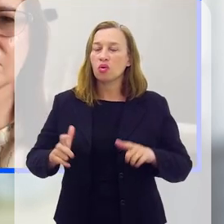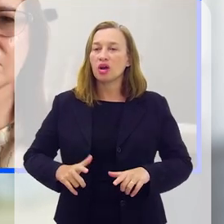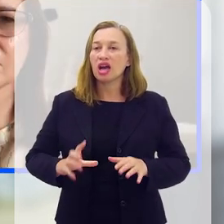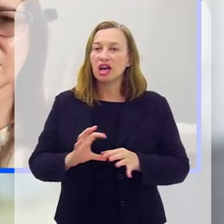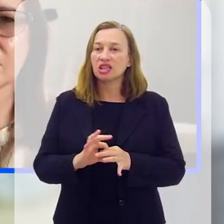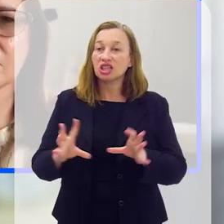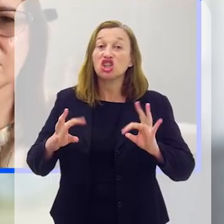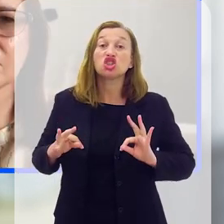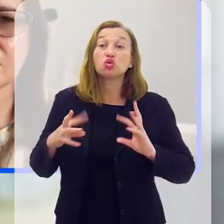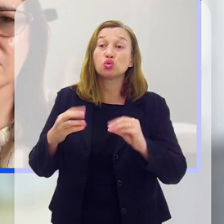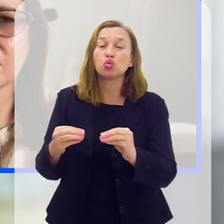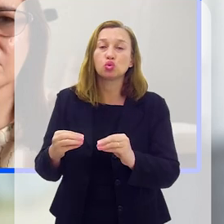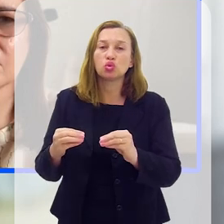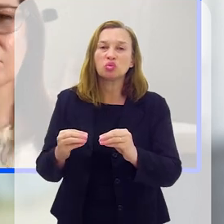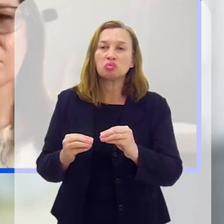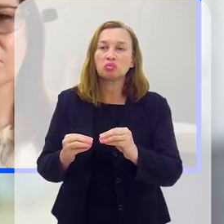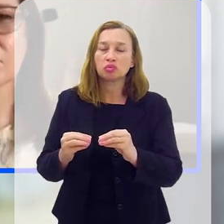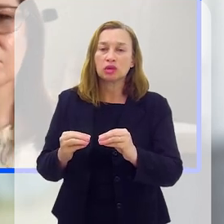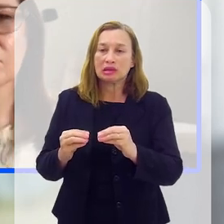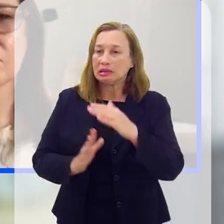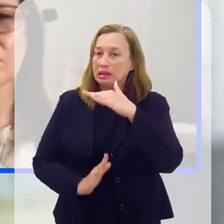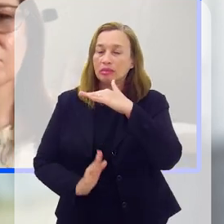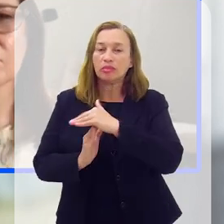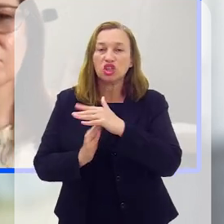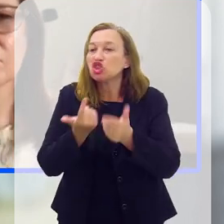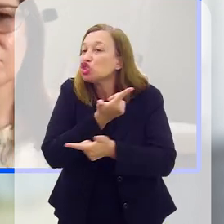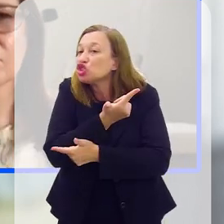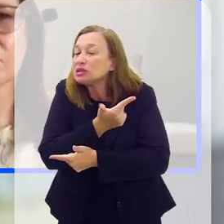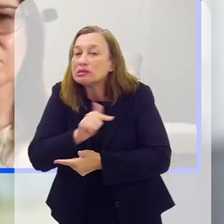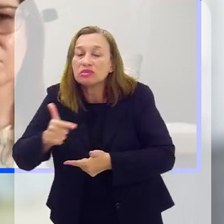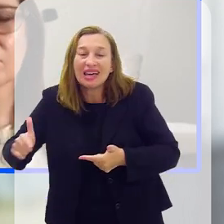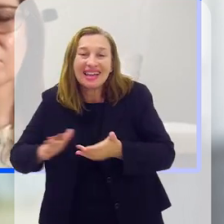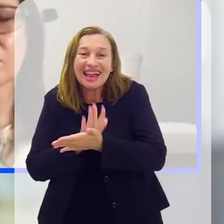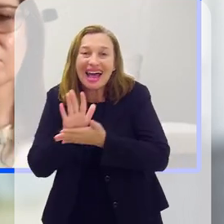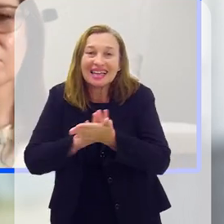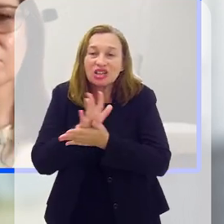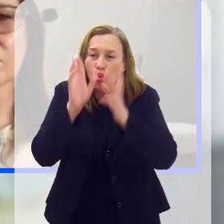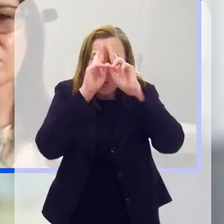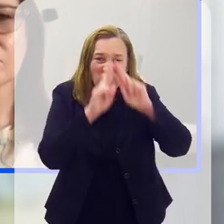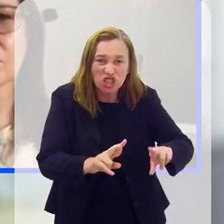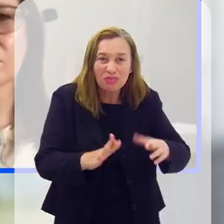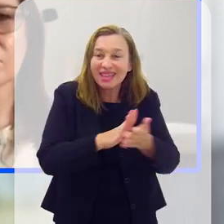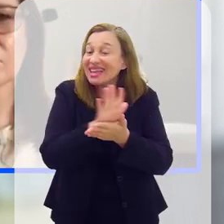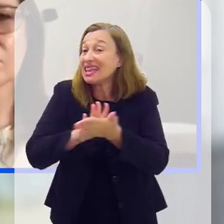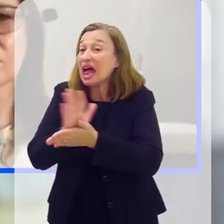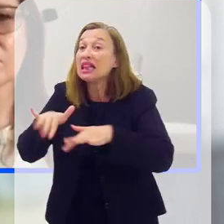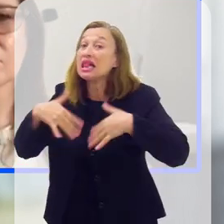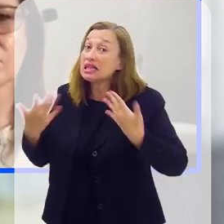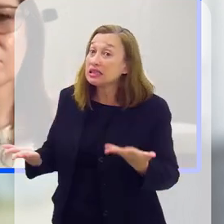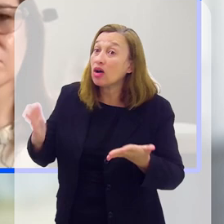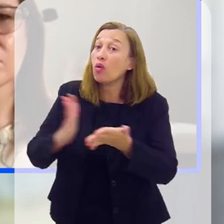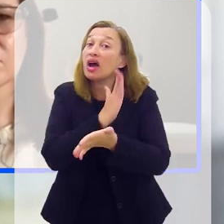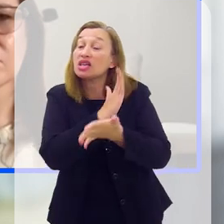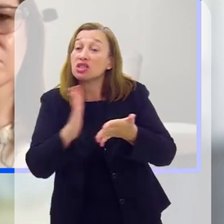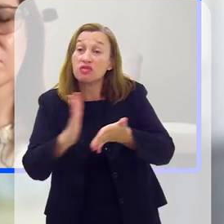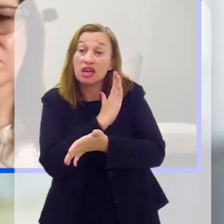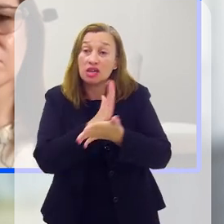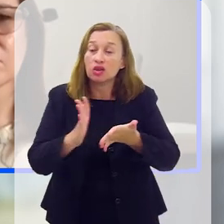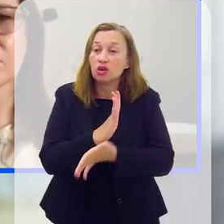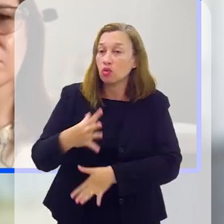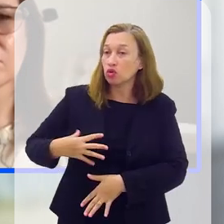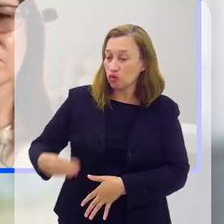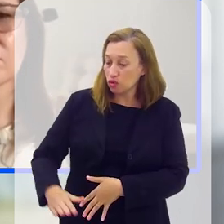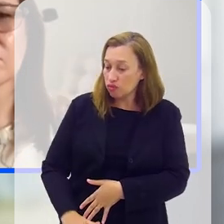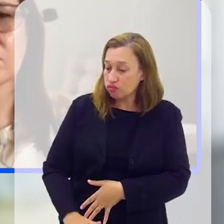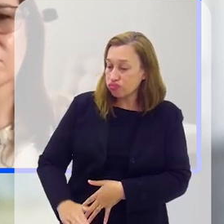Permissivo significa um ambiente em que ninguém tem limite, que não se respeita nenhuma hierarquia. Então, muitas vezes,